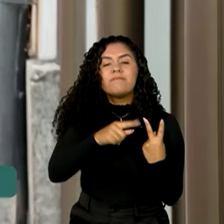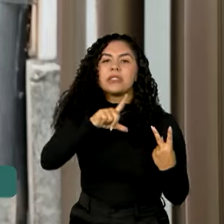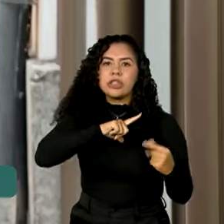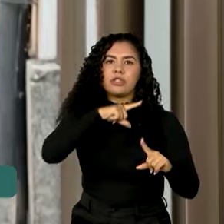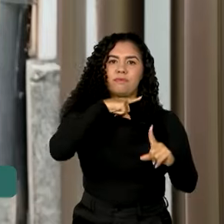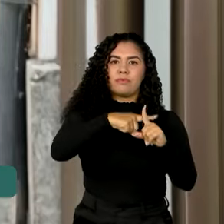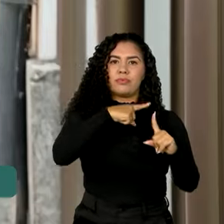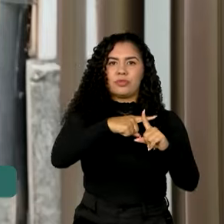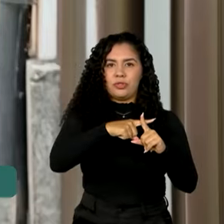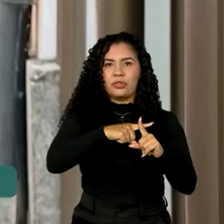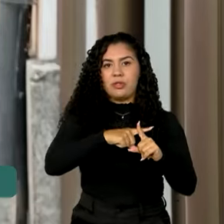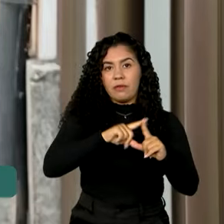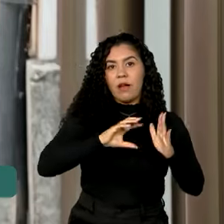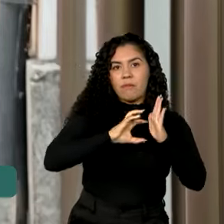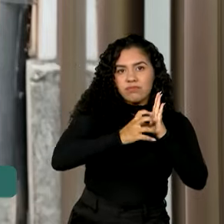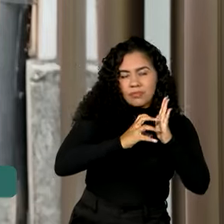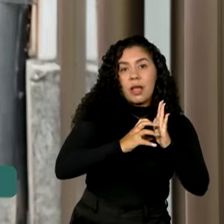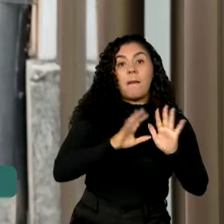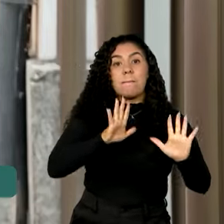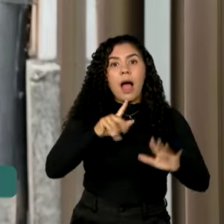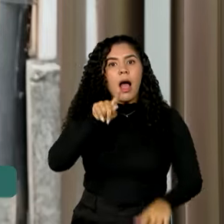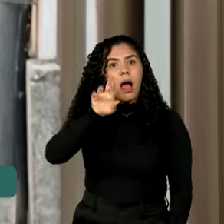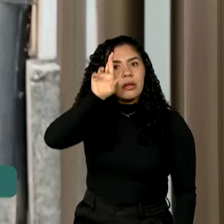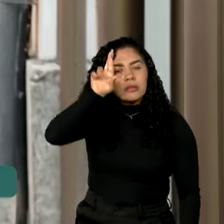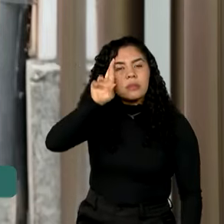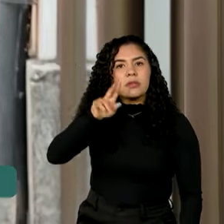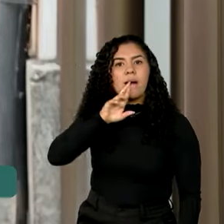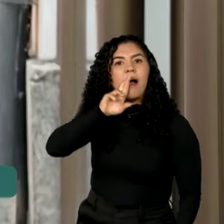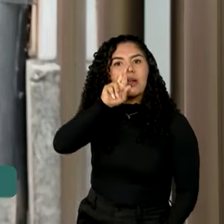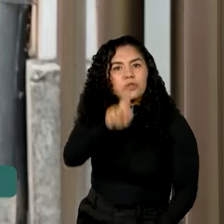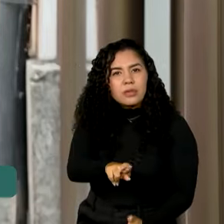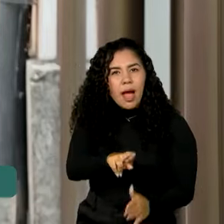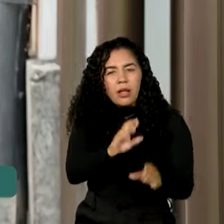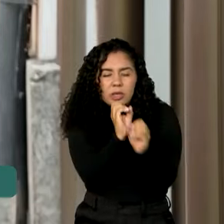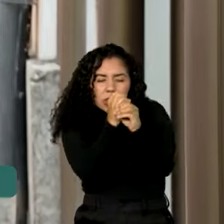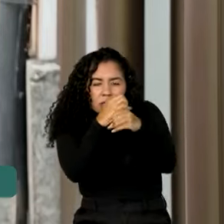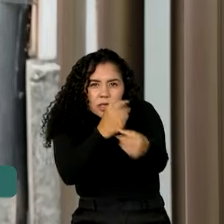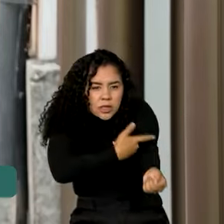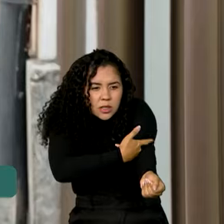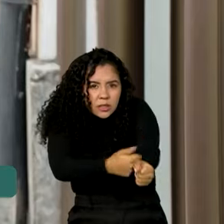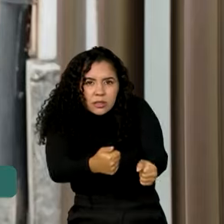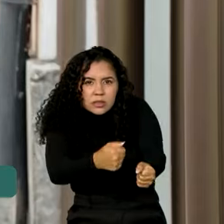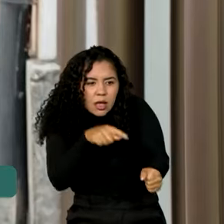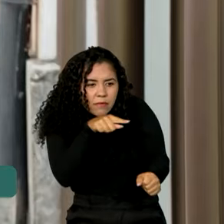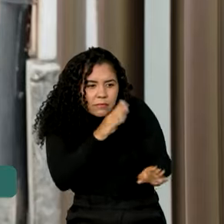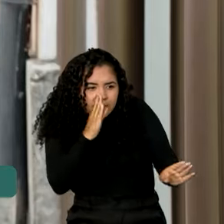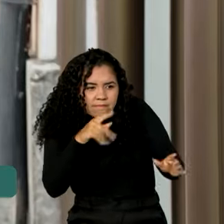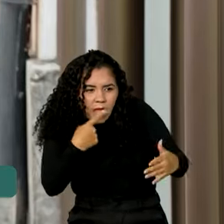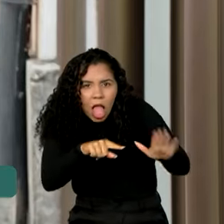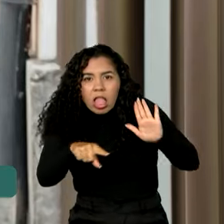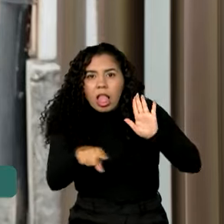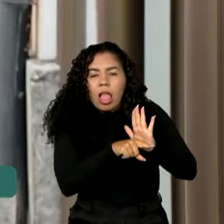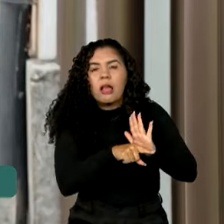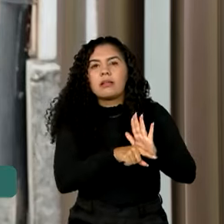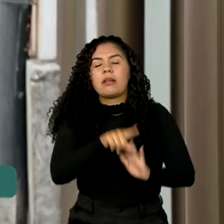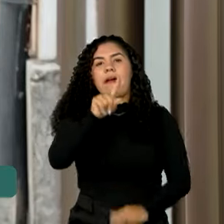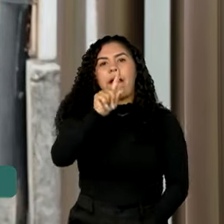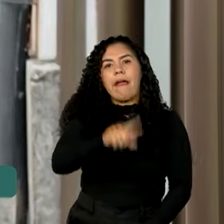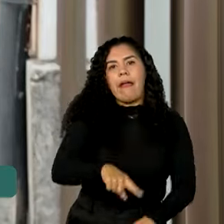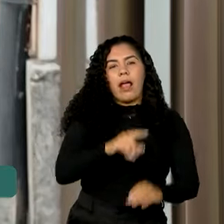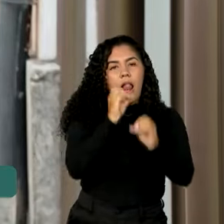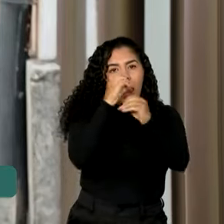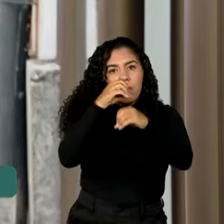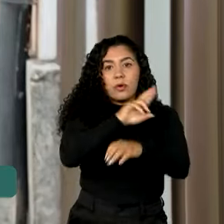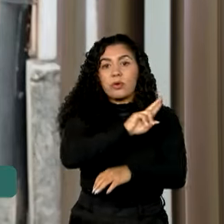vírus HIV. E o responsável pelo resultado desse exame, que deu falso negativo, é o laboratório